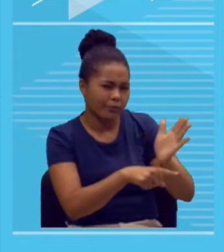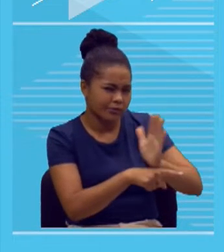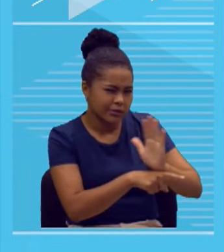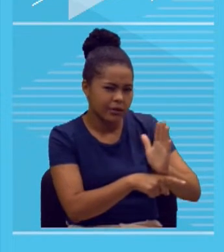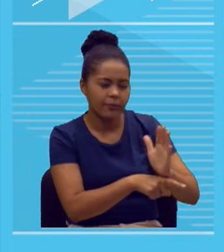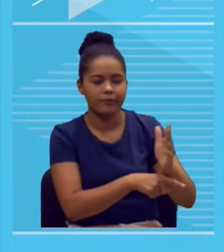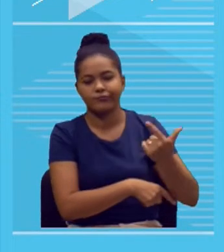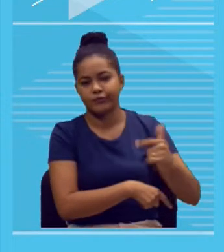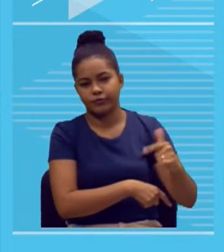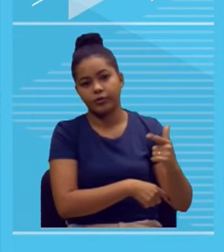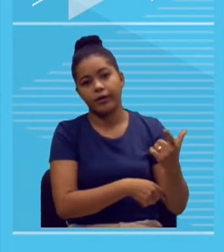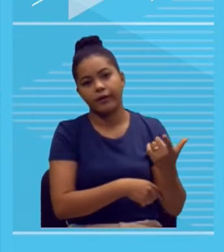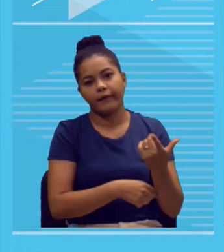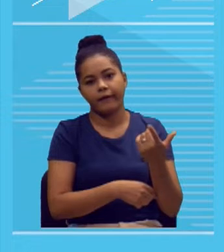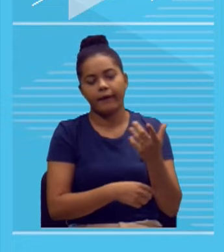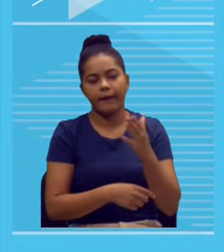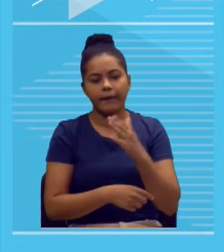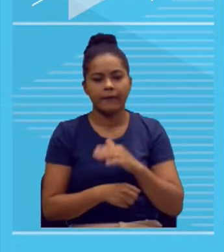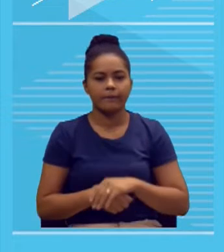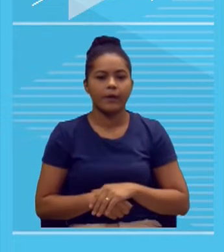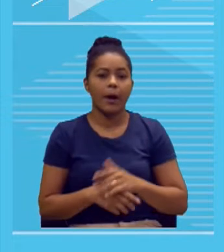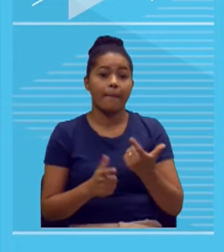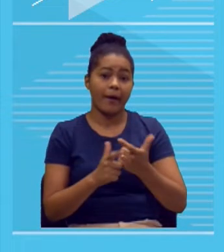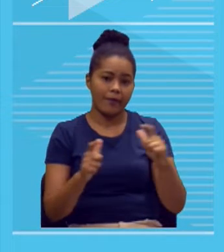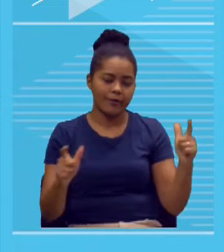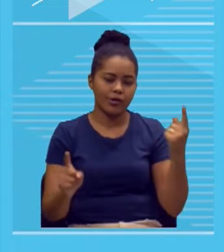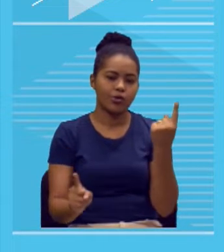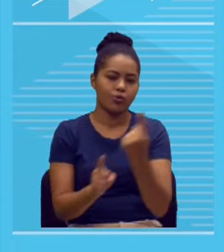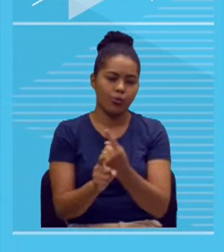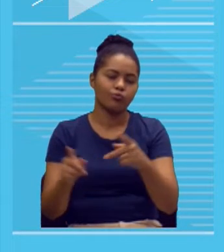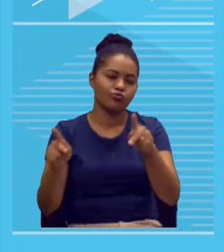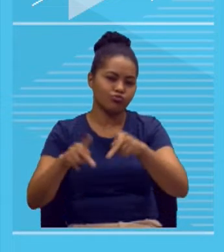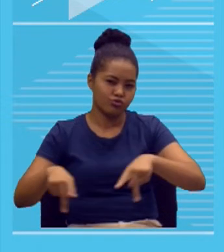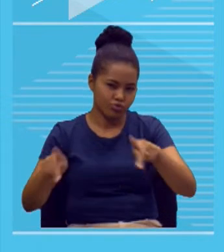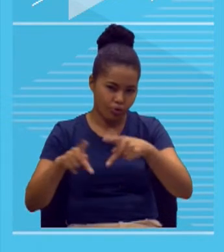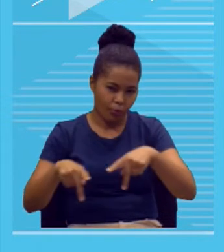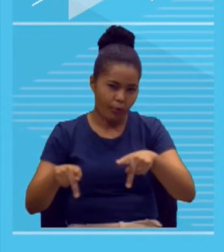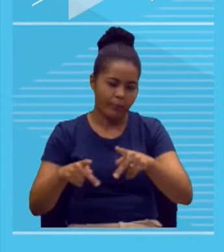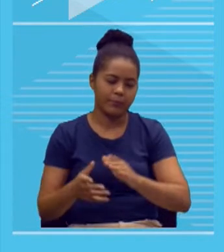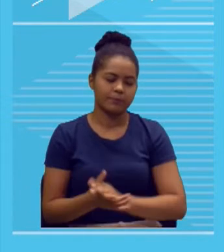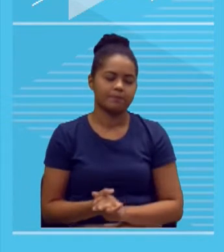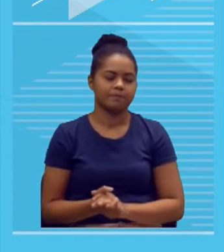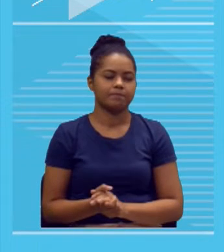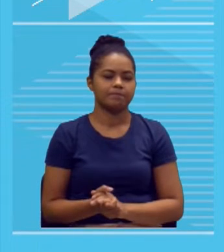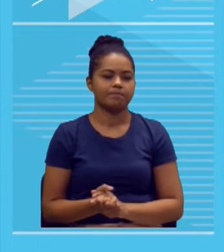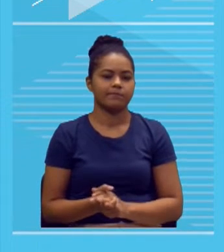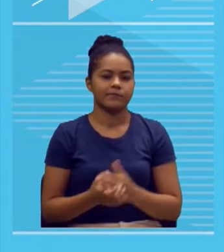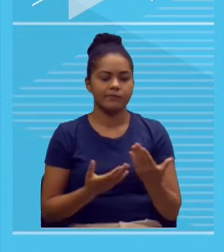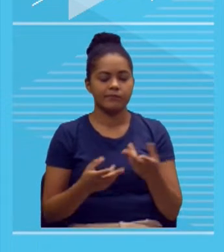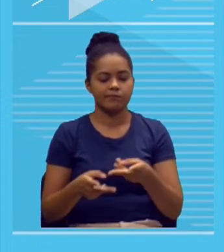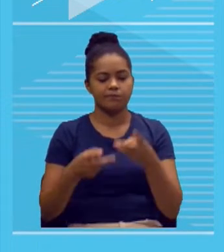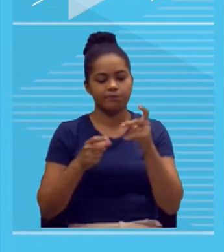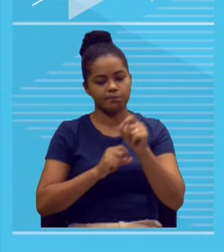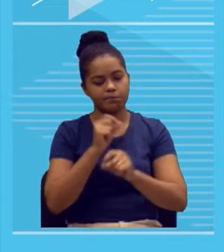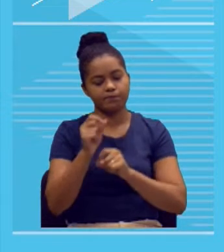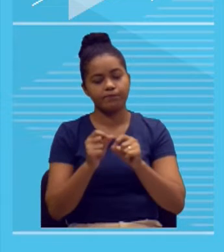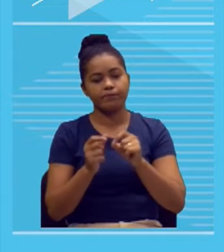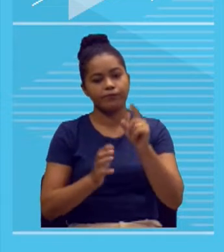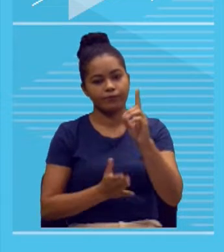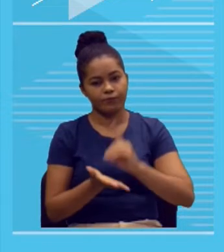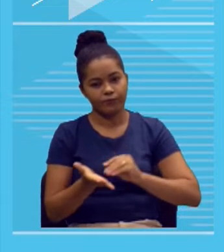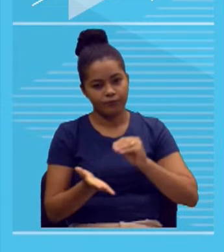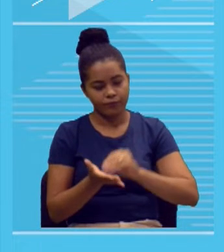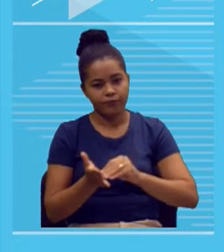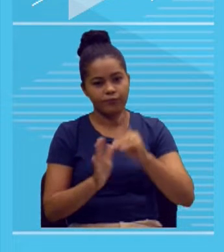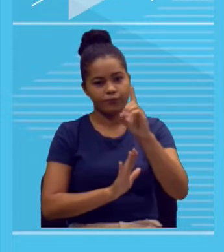arte. algo que contraria o princípio constitucional do direito à cultura, o acesso à cultura.